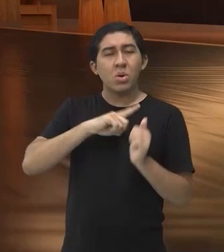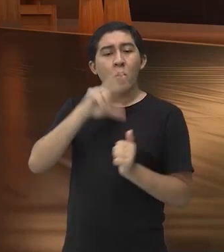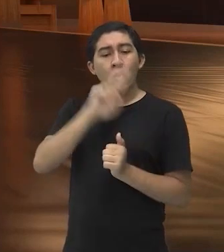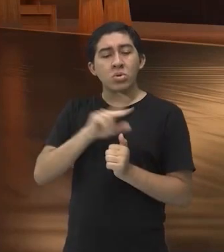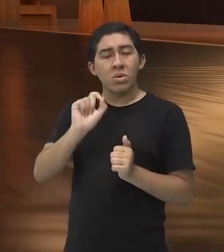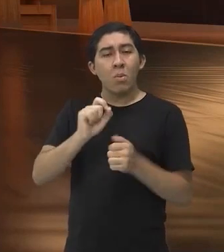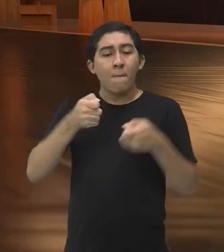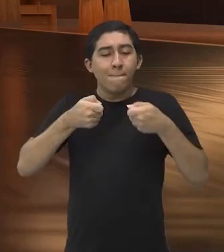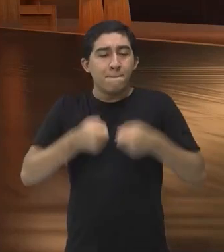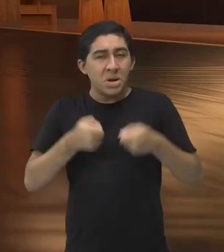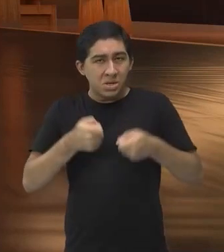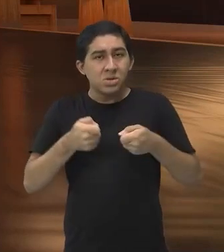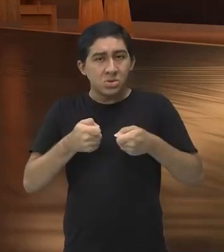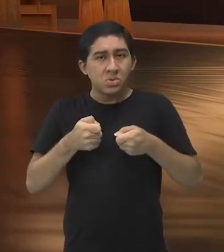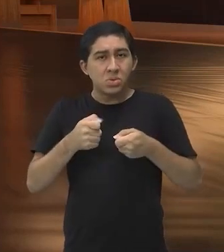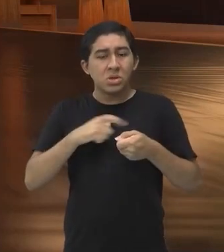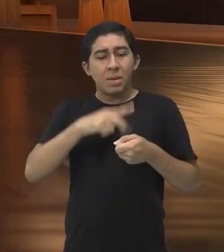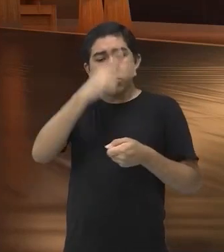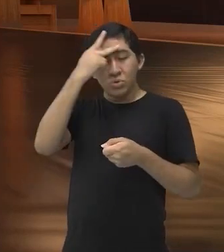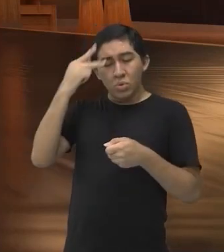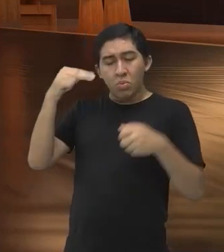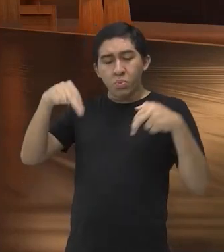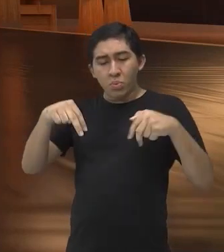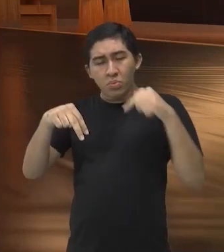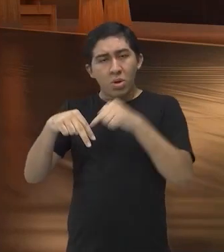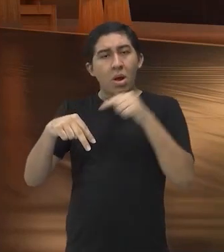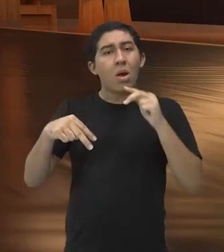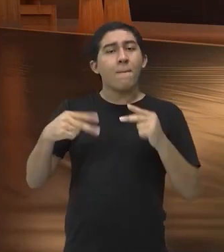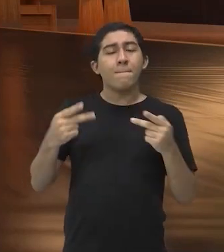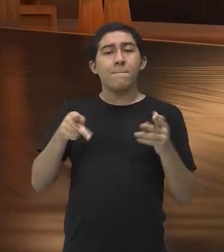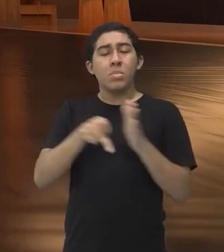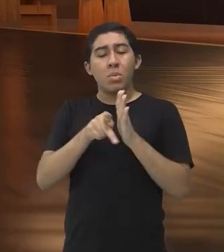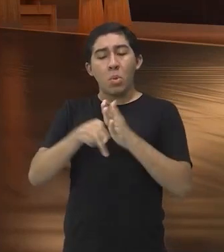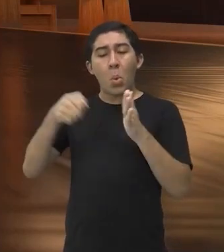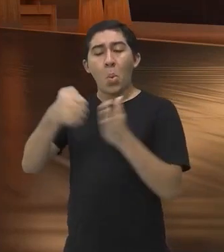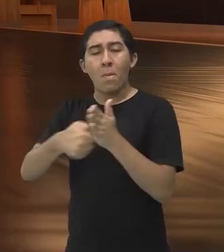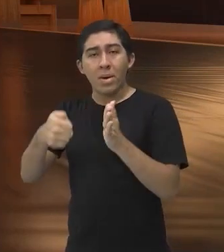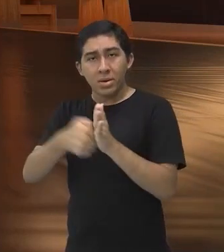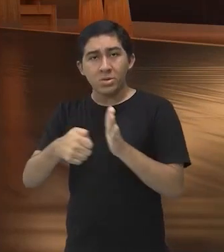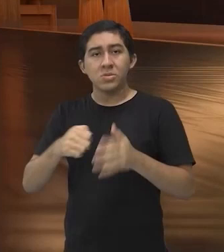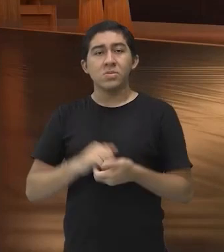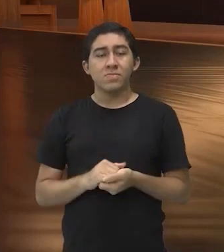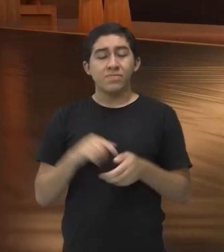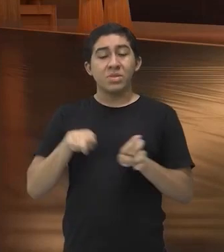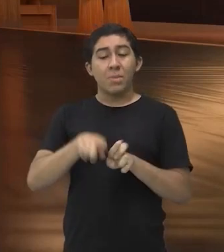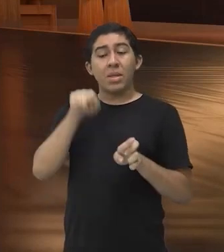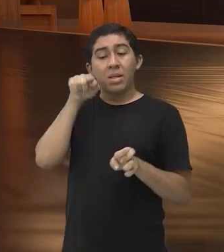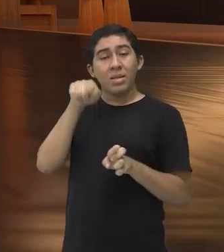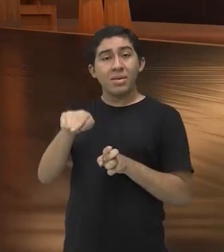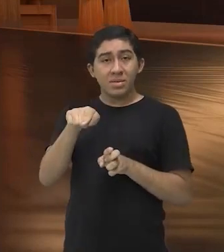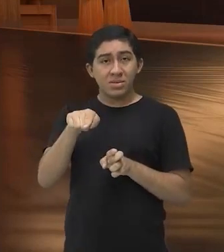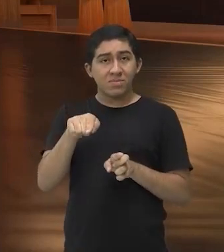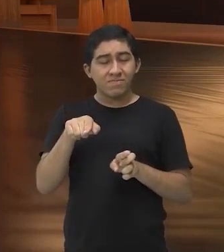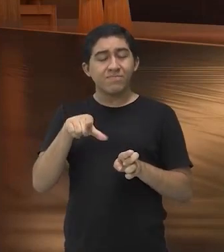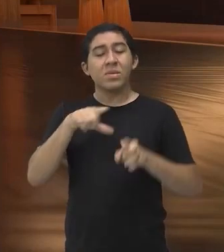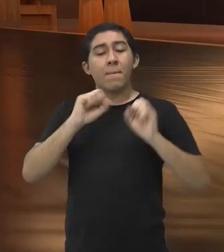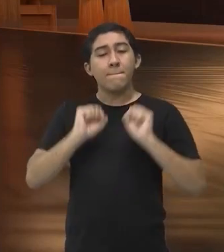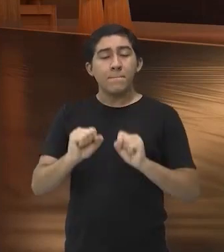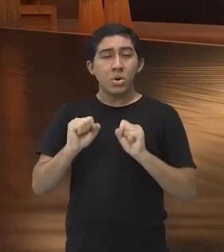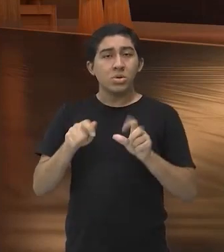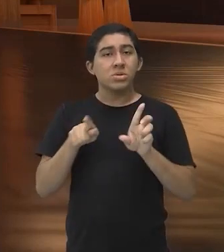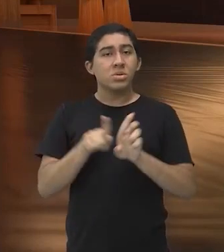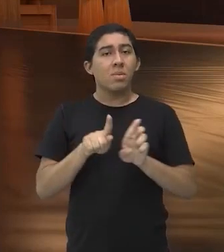adversário contra ele mesmo, né, e aí nesse enfrentamento, nesse combate, é permitido